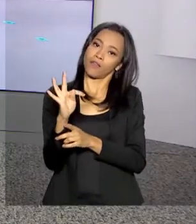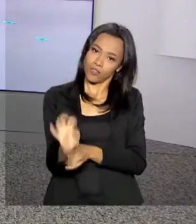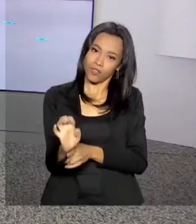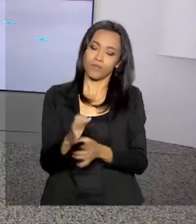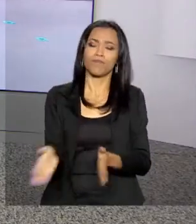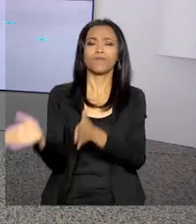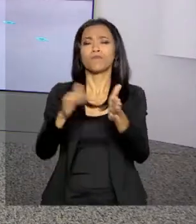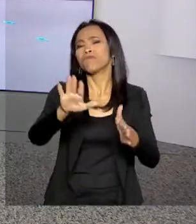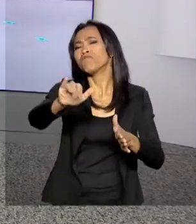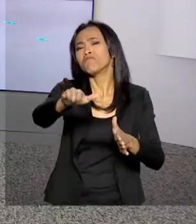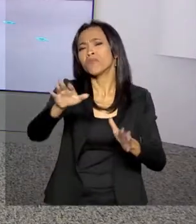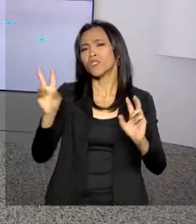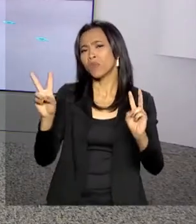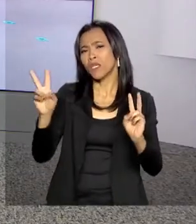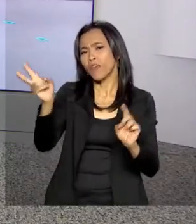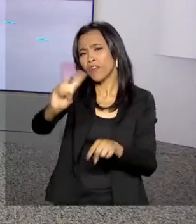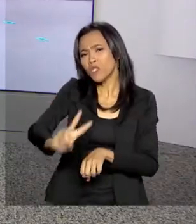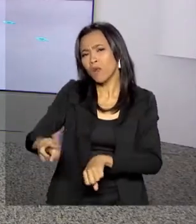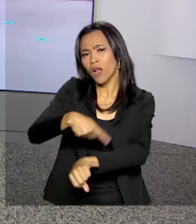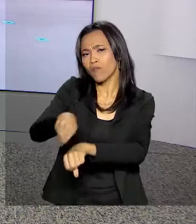Venezuela, você tem novidades para a gente?